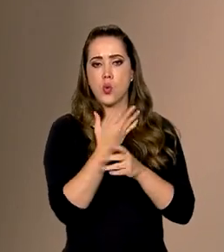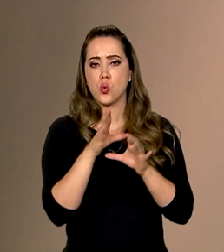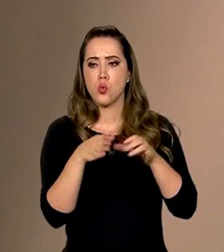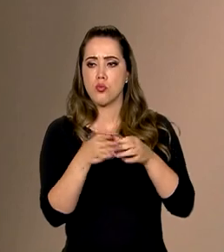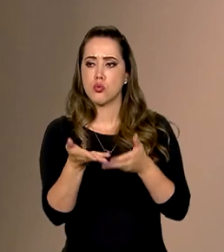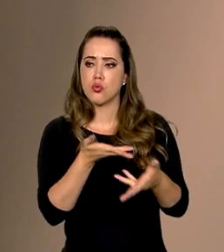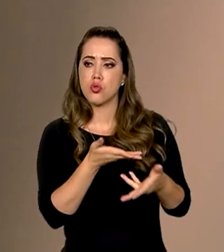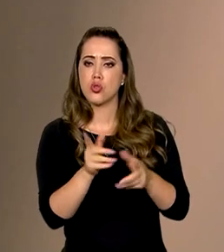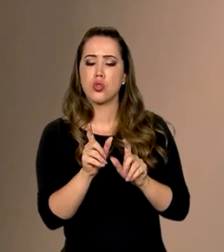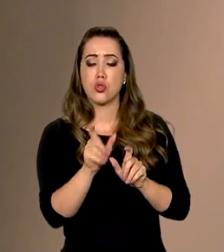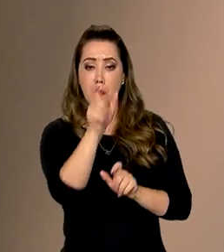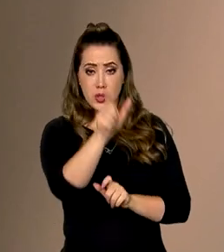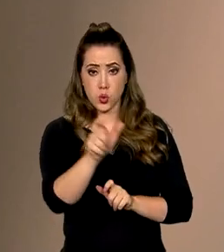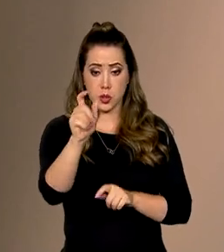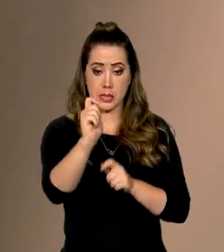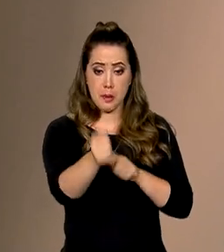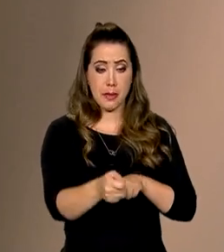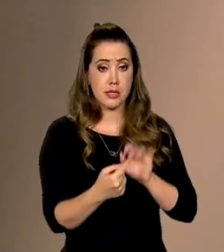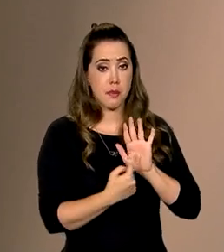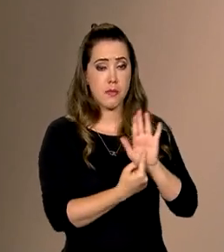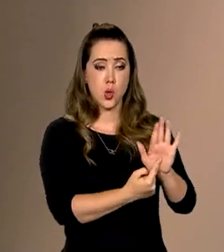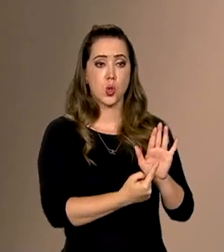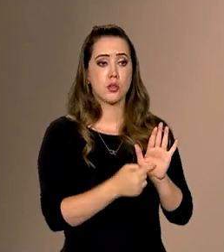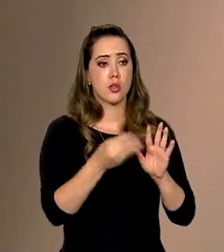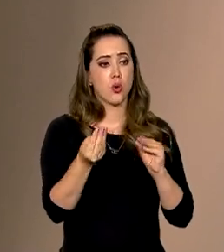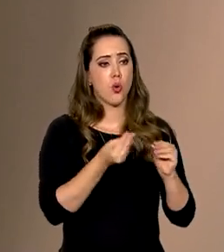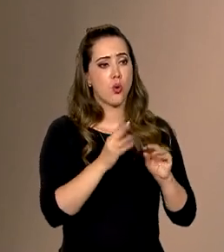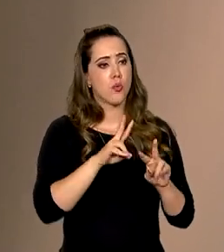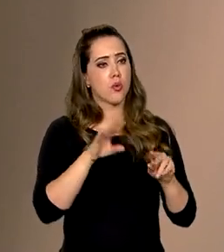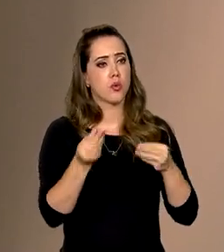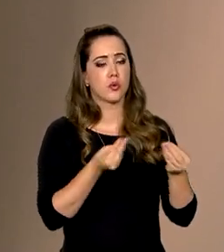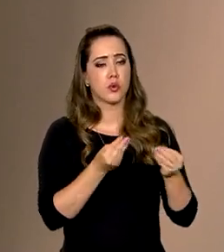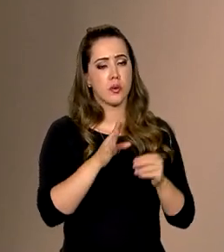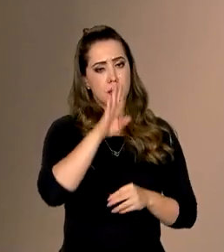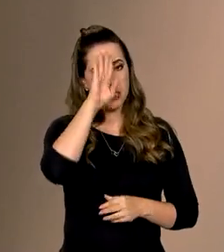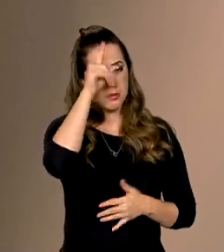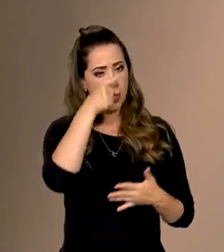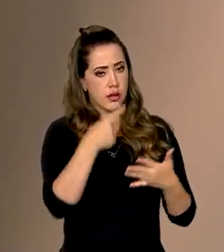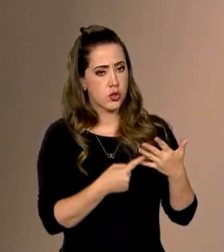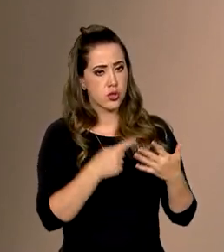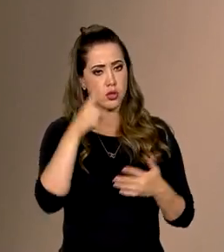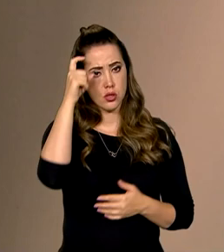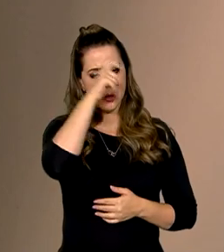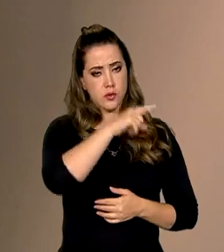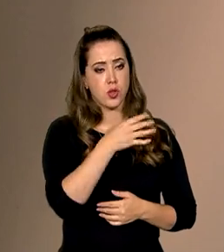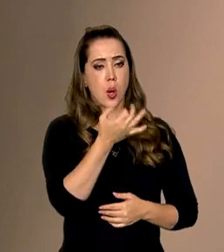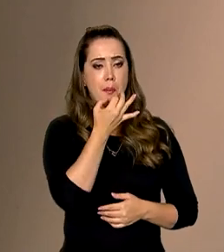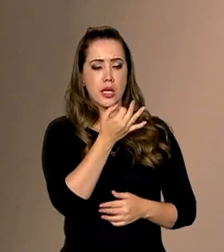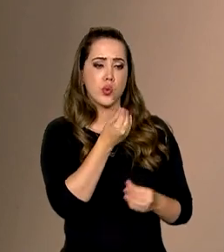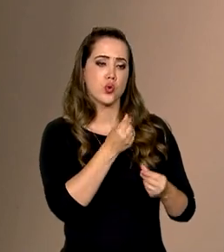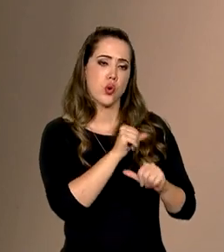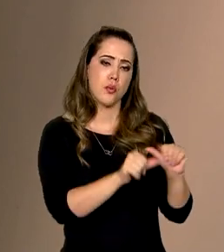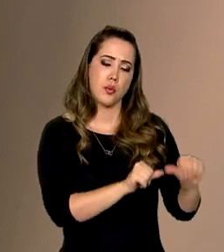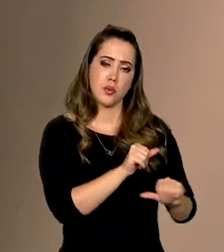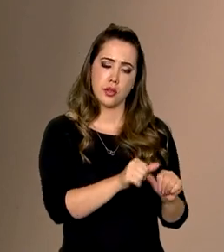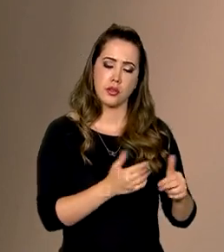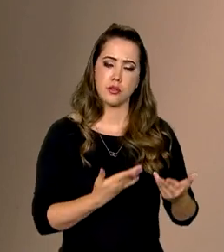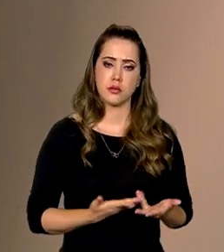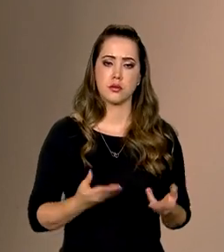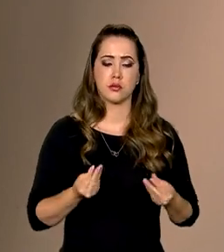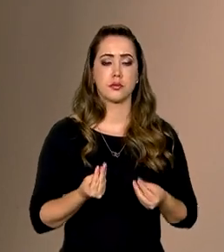pescadores para que eles pudessem apontar como apontaram, quais eram as principais dificuldades, sugerir como sugeriram,